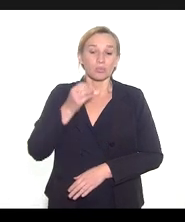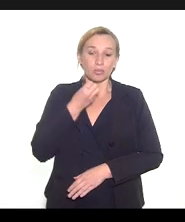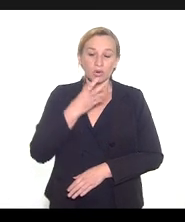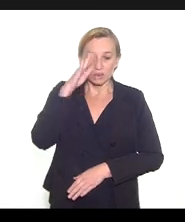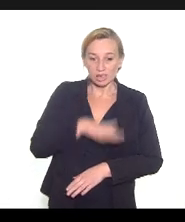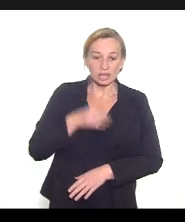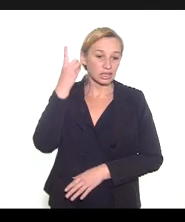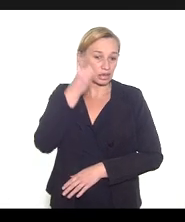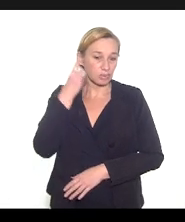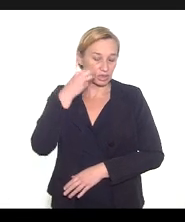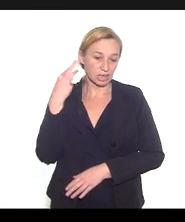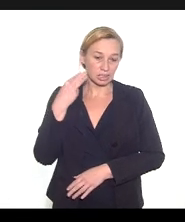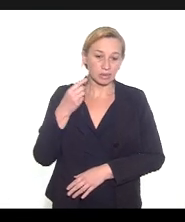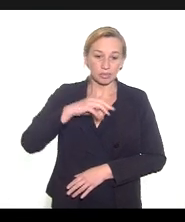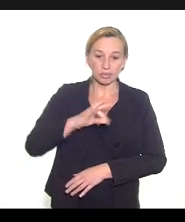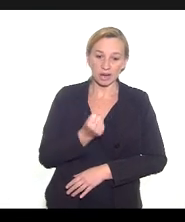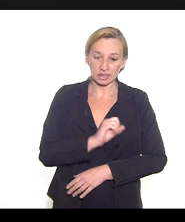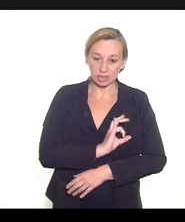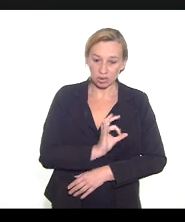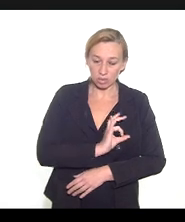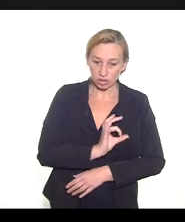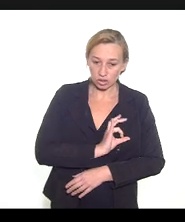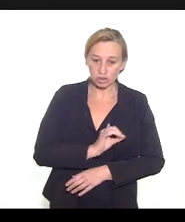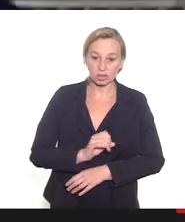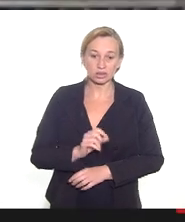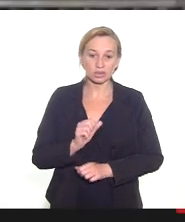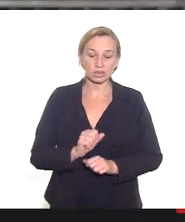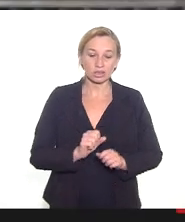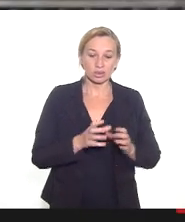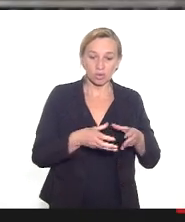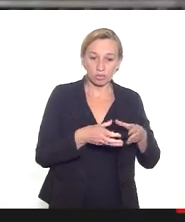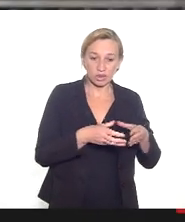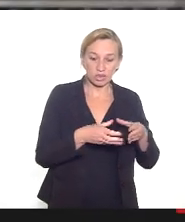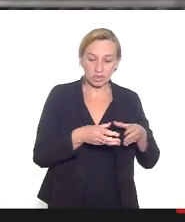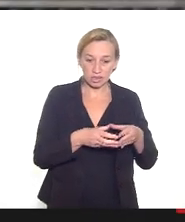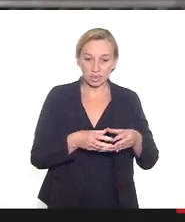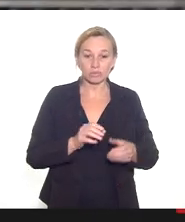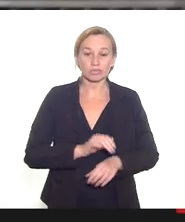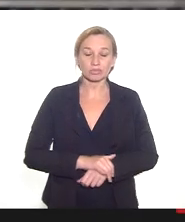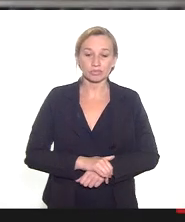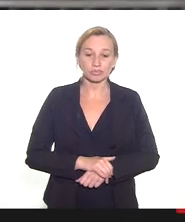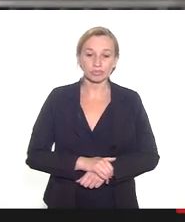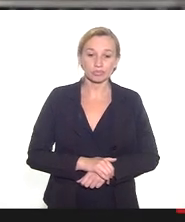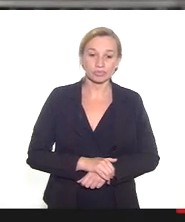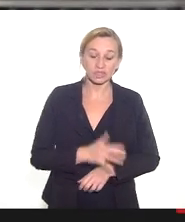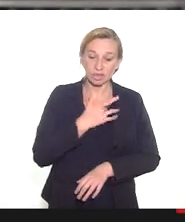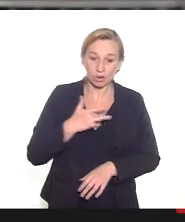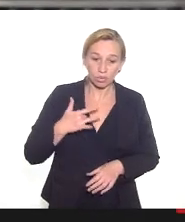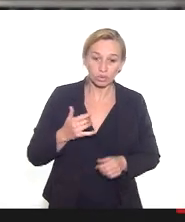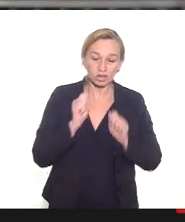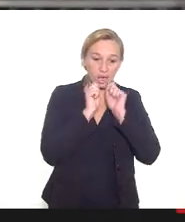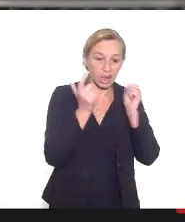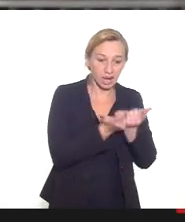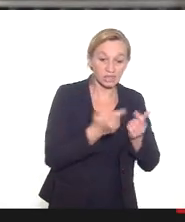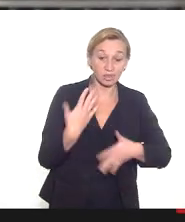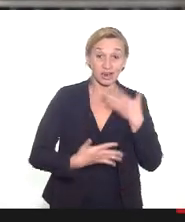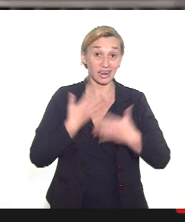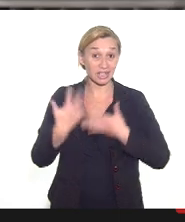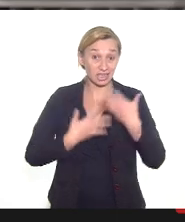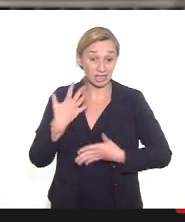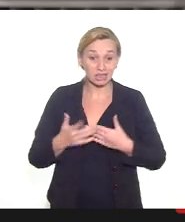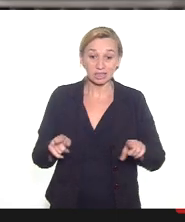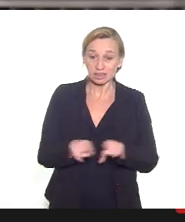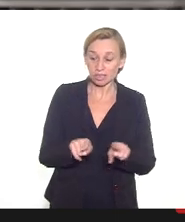deputada Marta Rocha, presidenta da Comissão de Saúde da Alerje, da qual nós temos uma grande honra e alegria de também